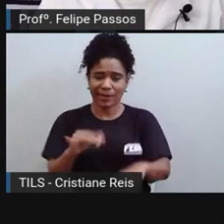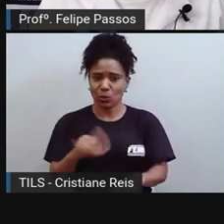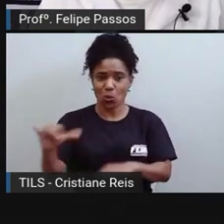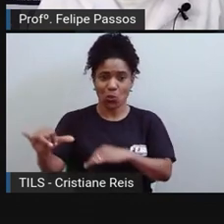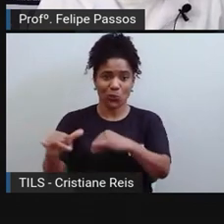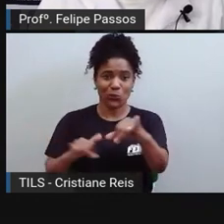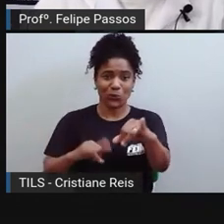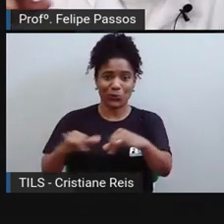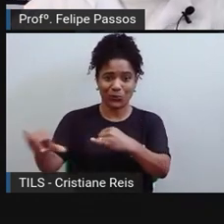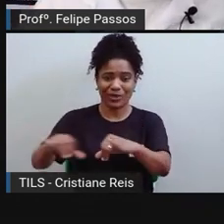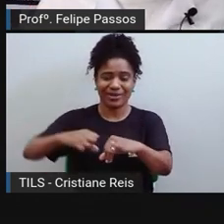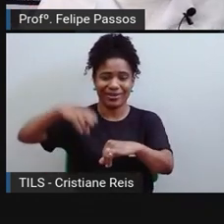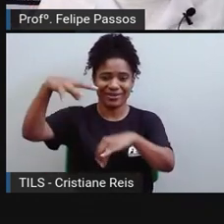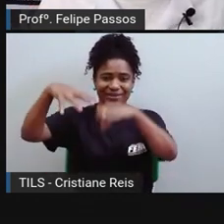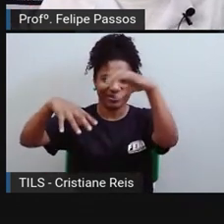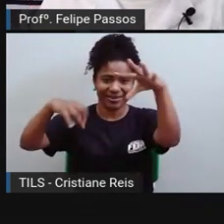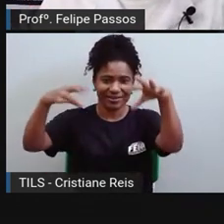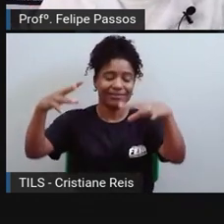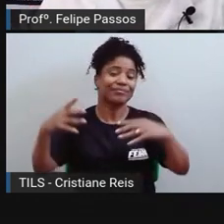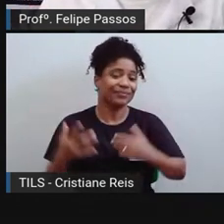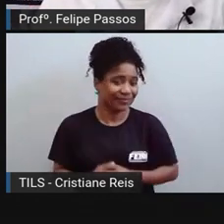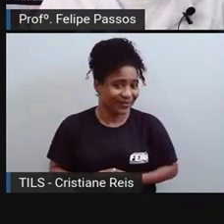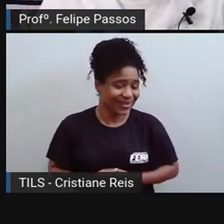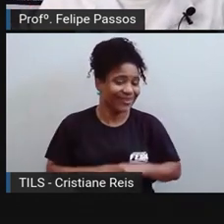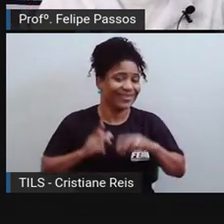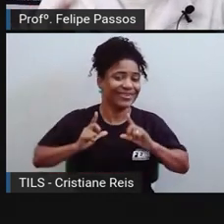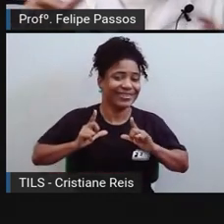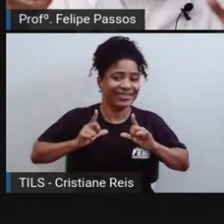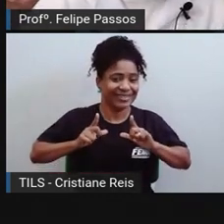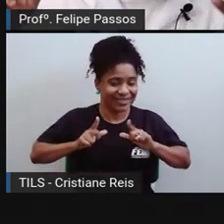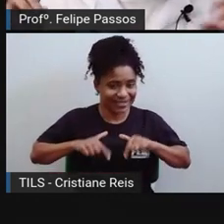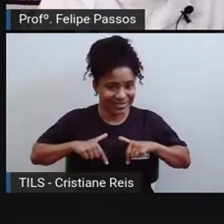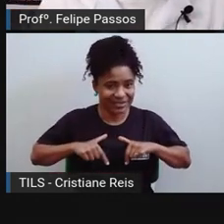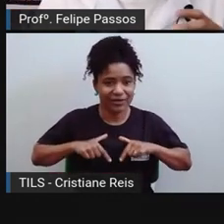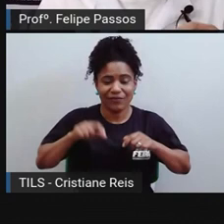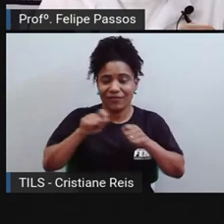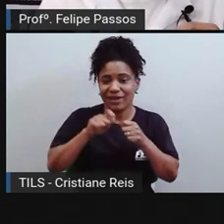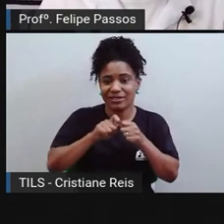em Israel e em outros lugares quebra-molas,